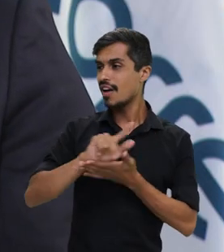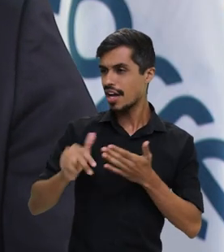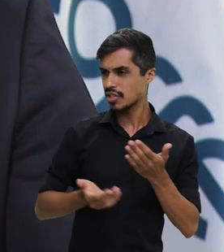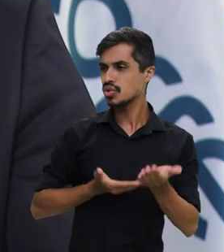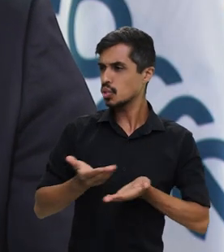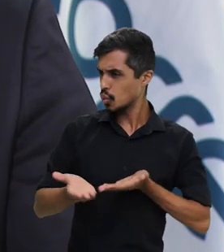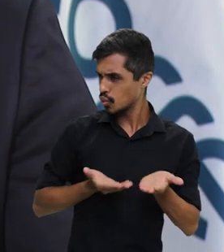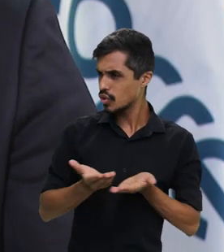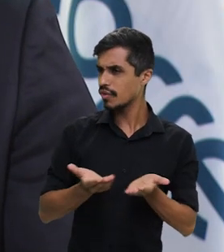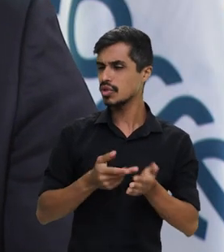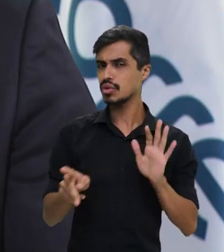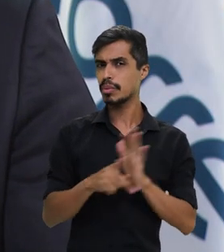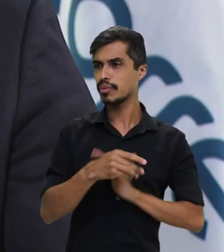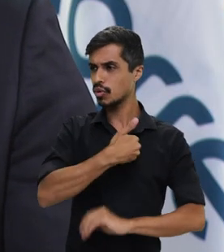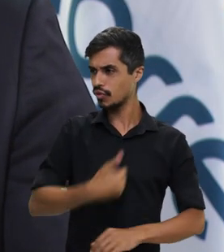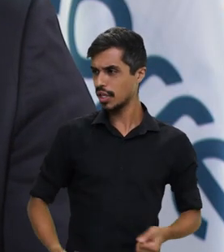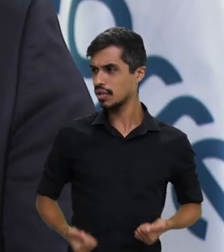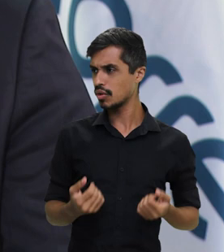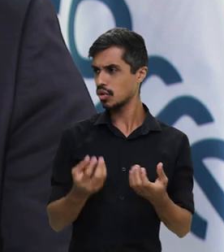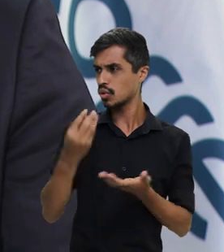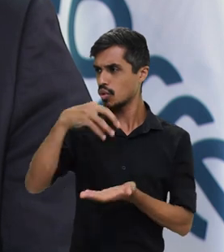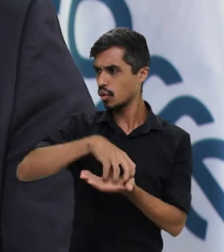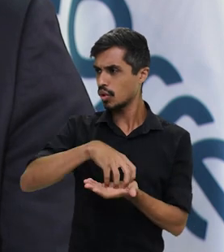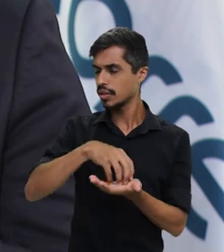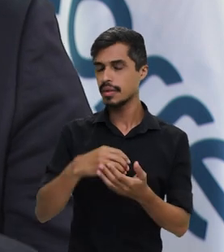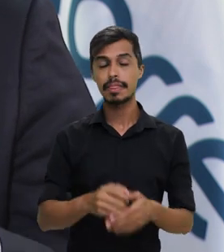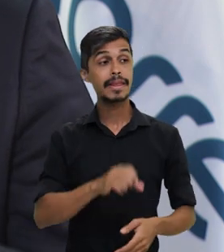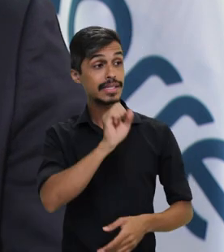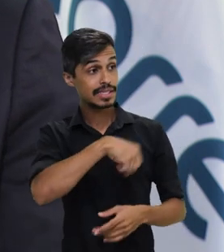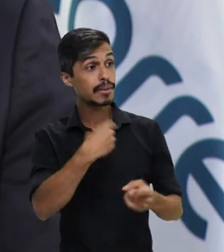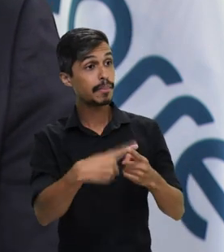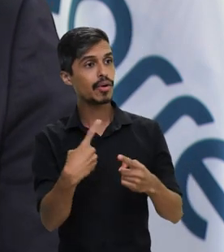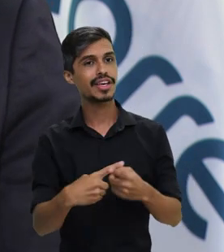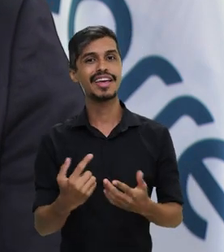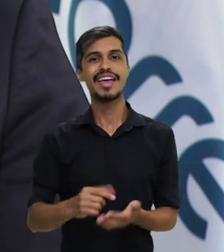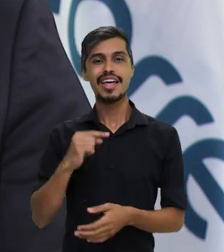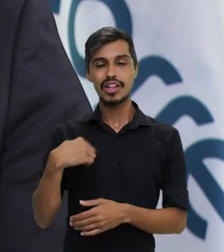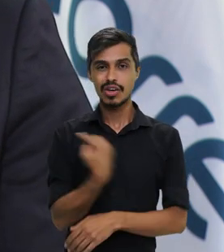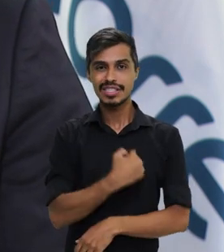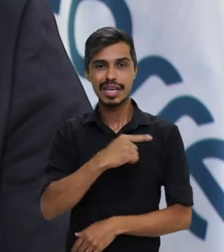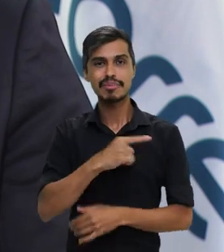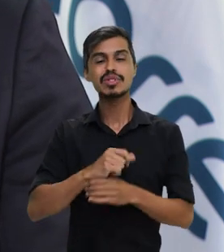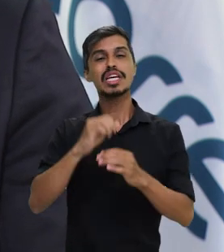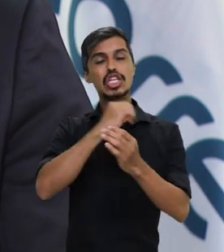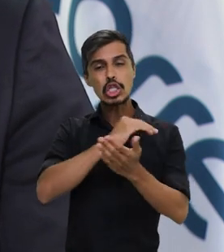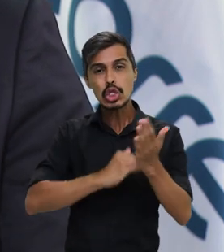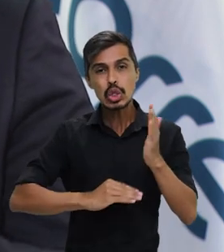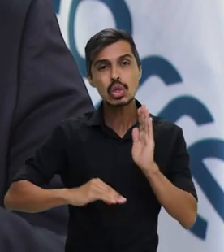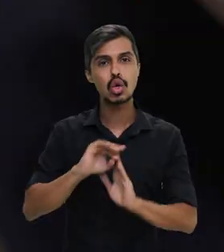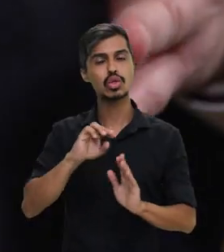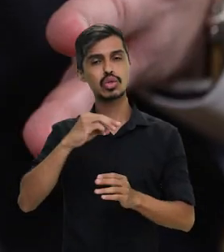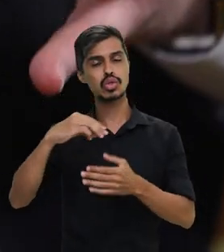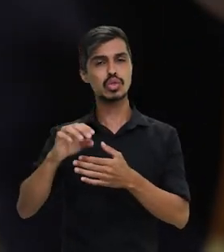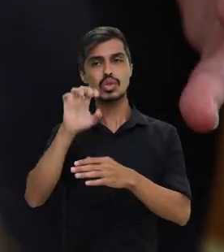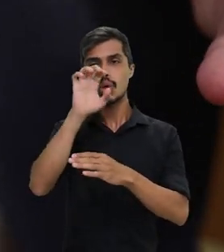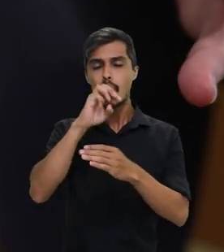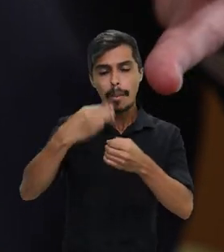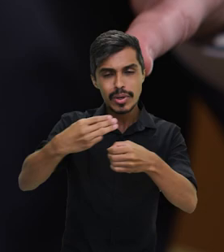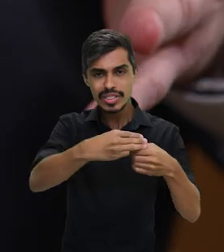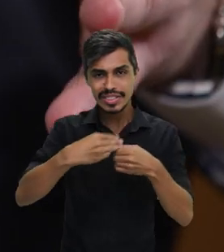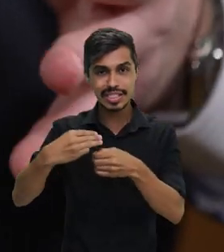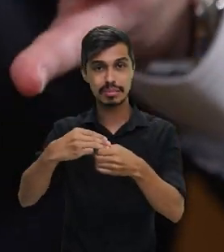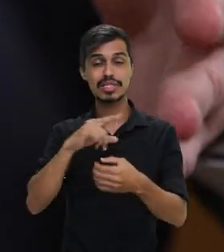nós somos a única empresa pública que está presente em todos os municípios do país. Então, nós somos o